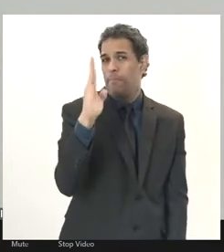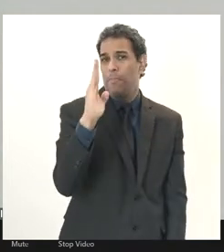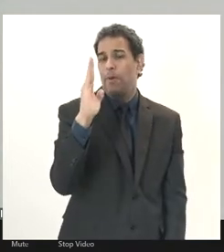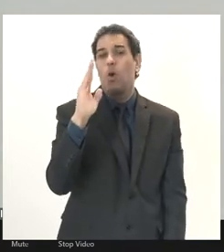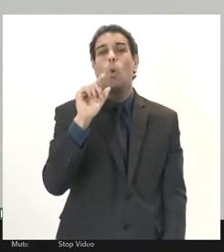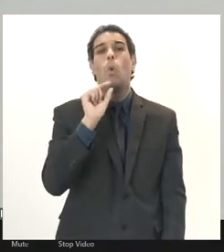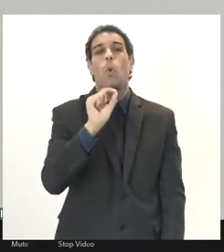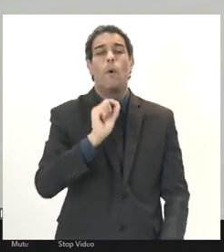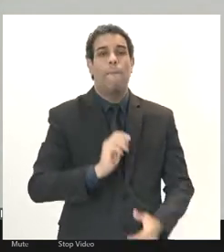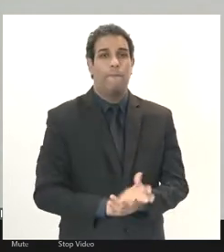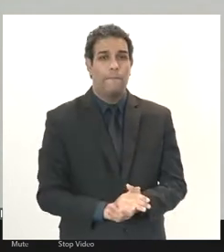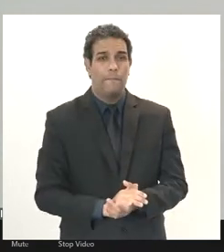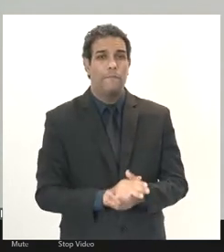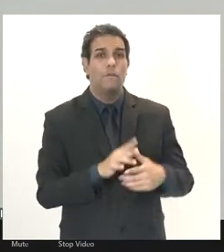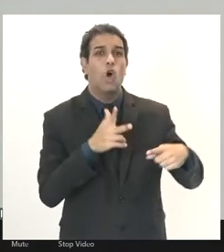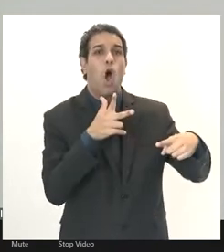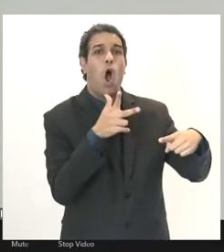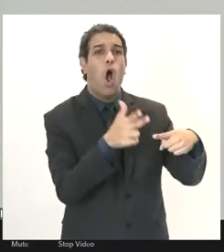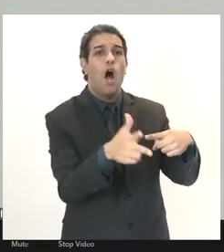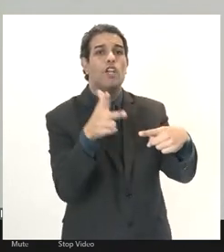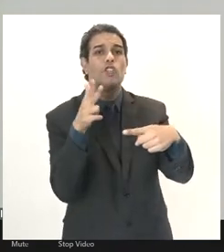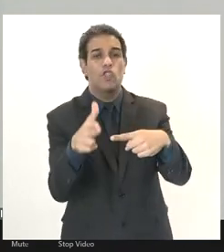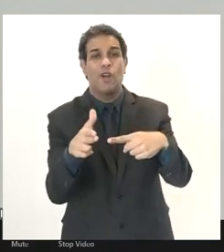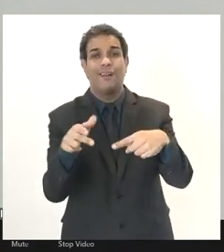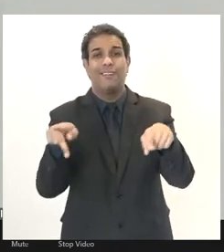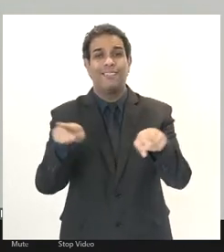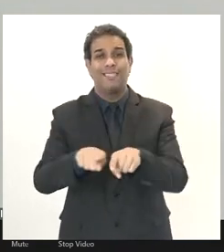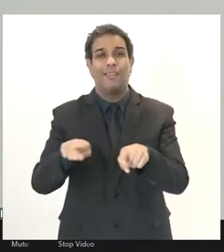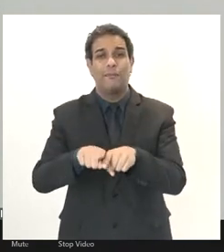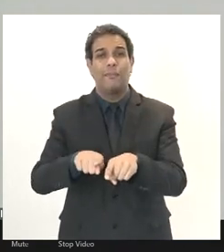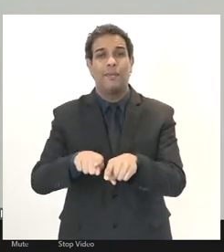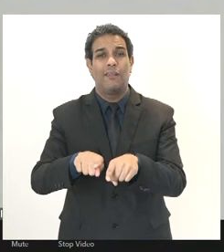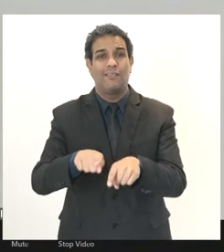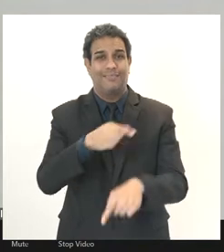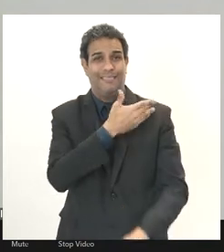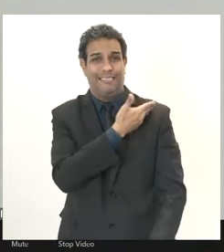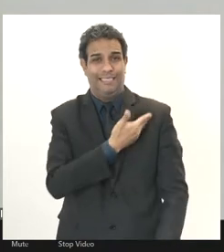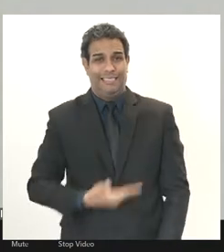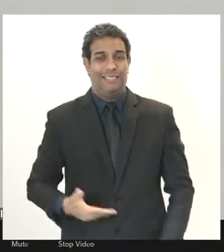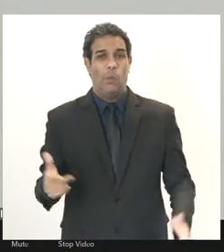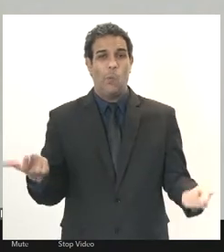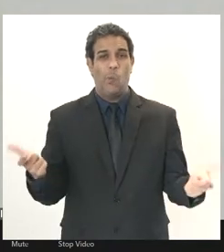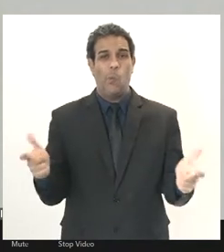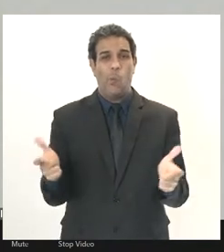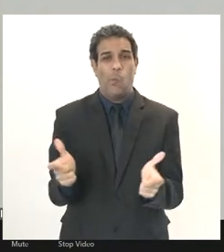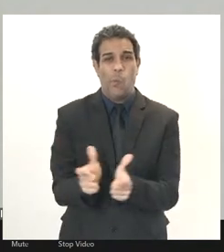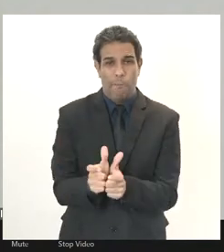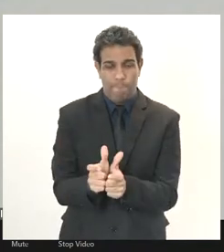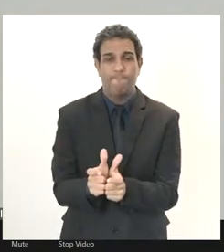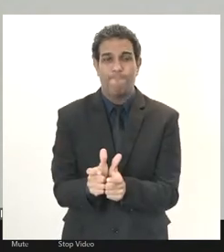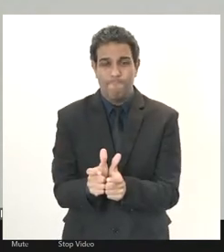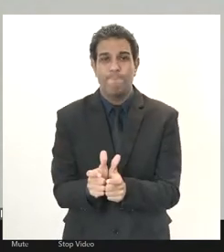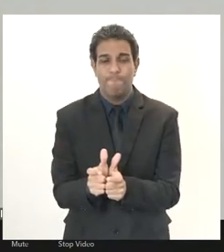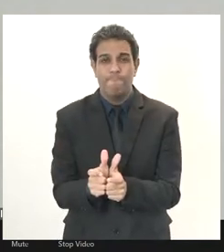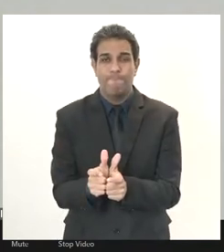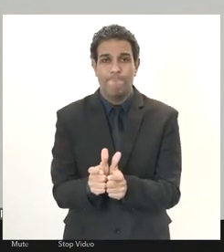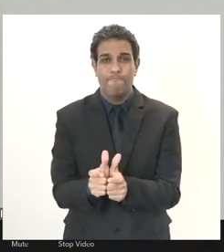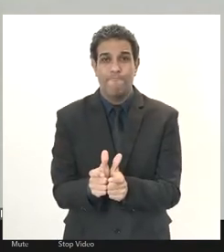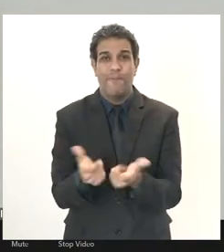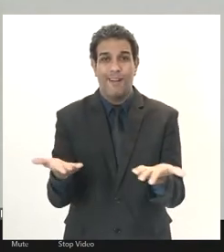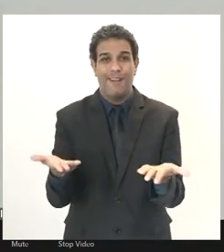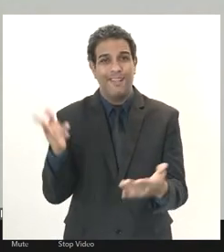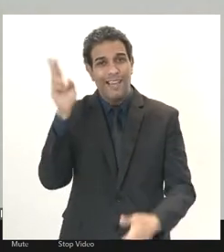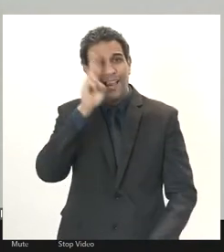redução de custo e redução do Estado o Estado que se pretende com isso é aquela